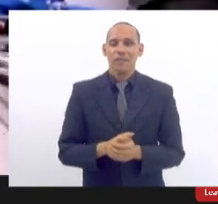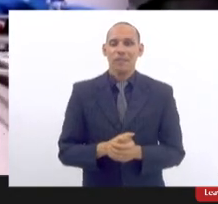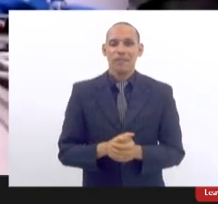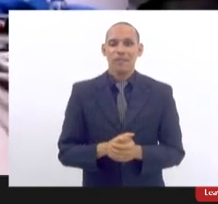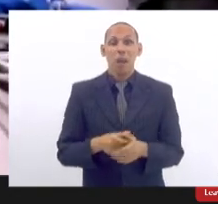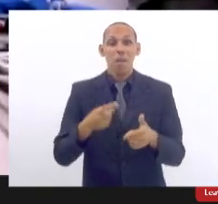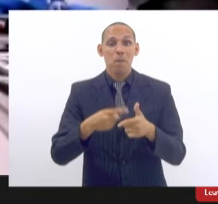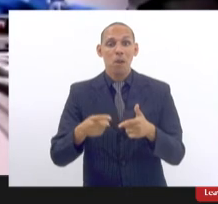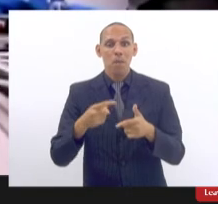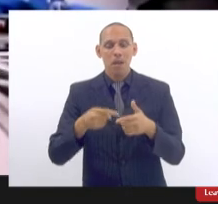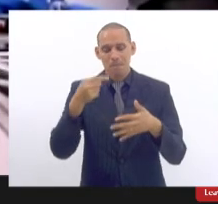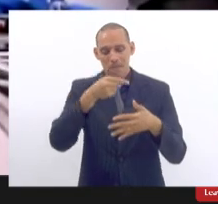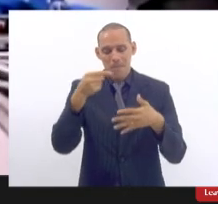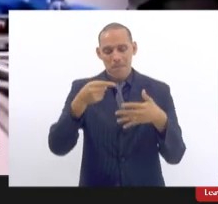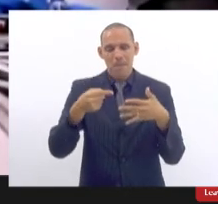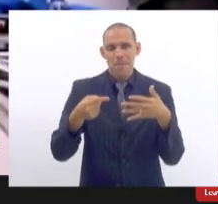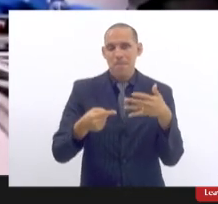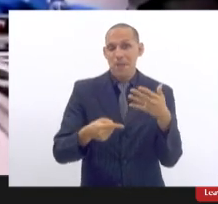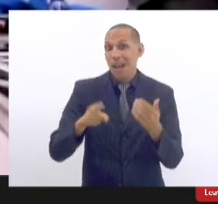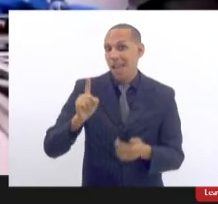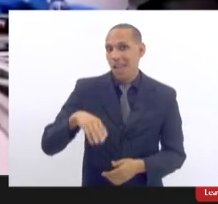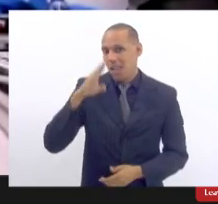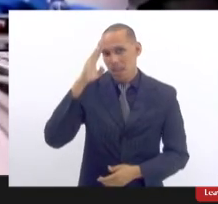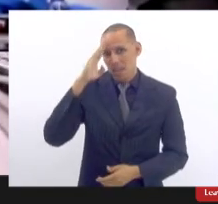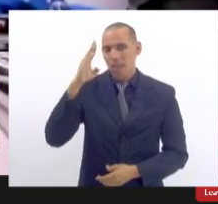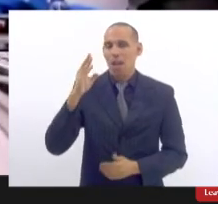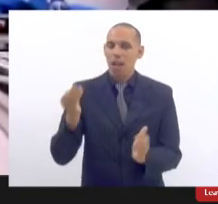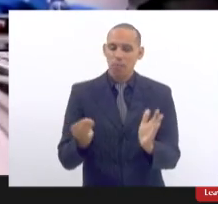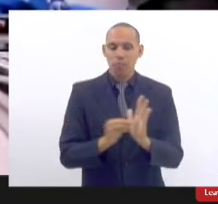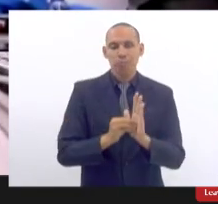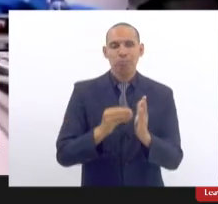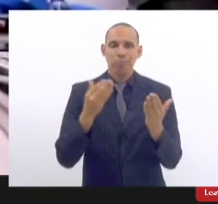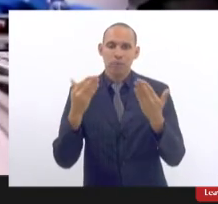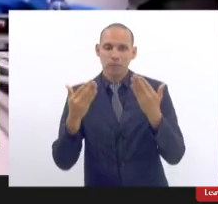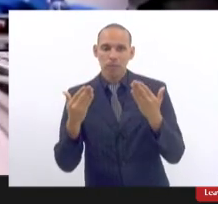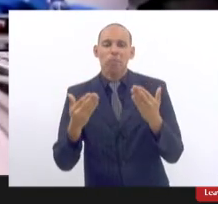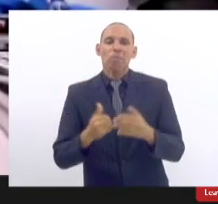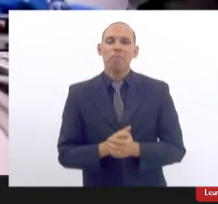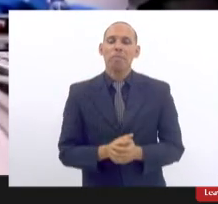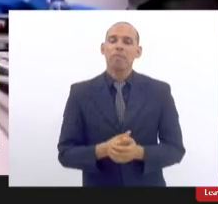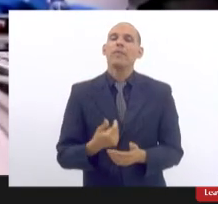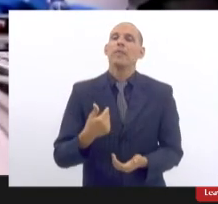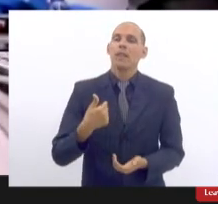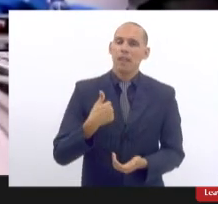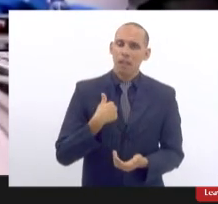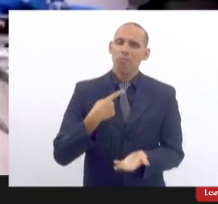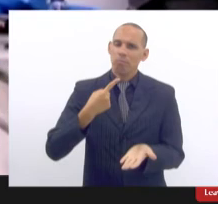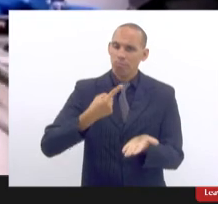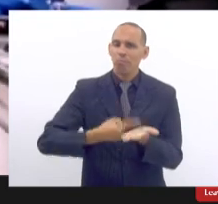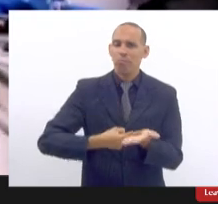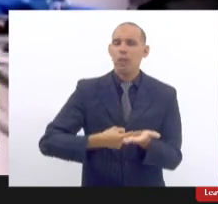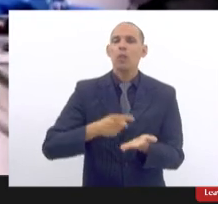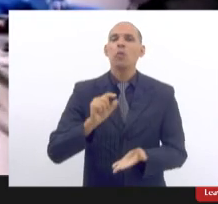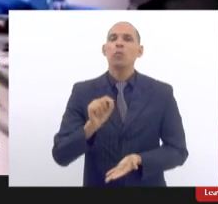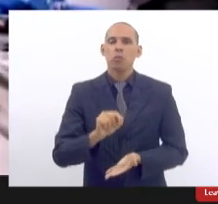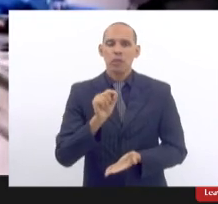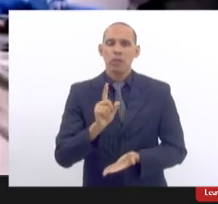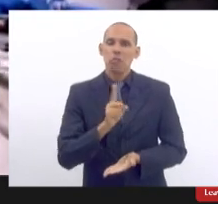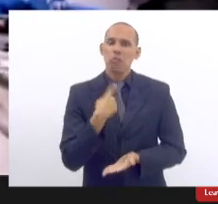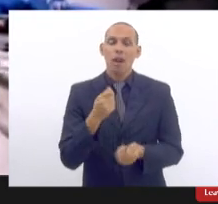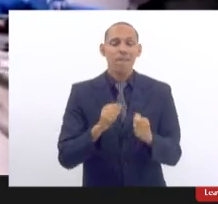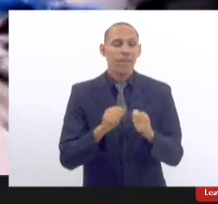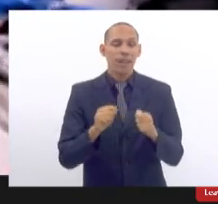agravos como itens de prioridade para o agendamento isso eu posso me comprometer com o senhor que a gente vai fazer